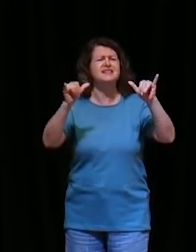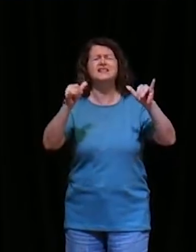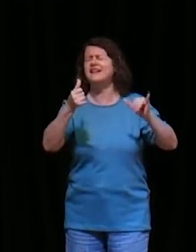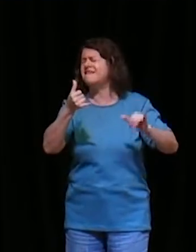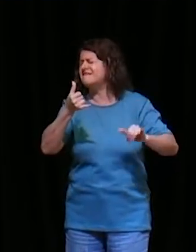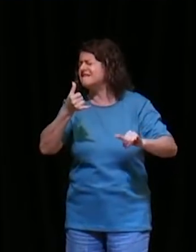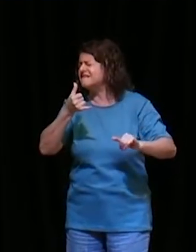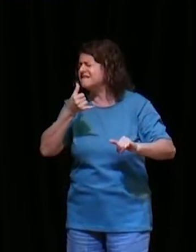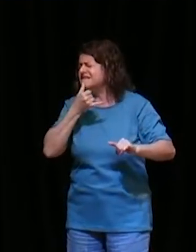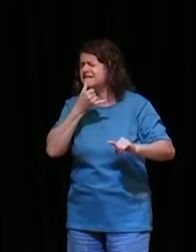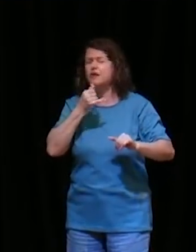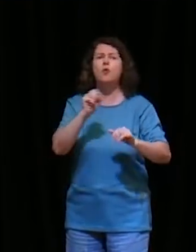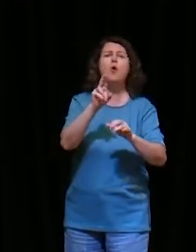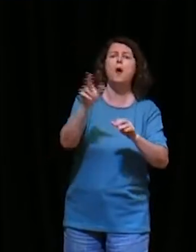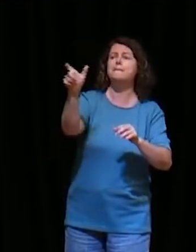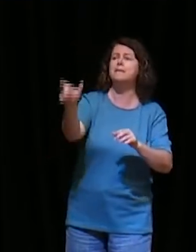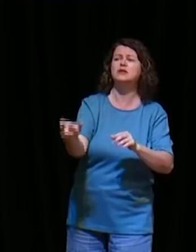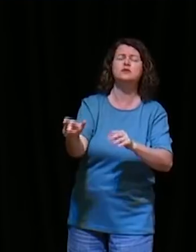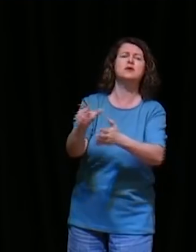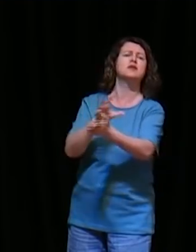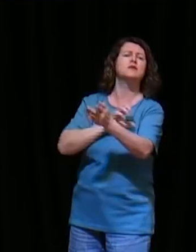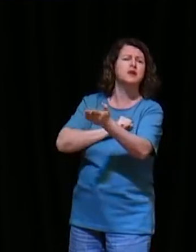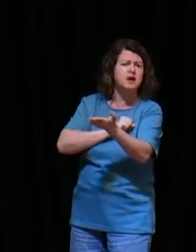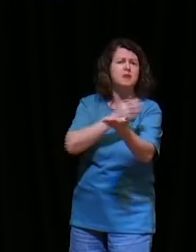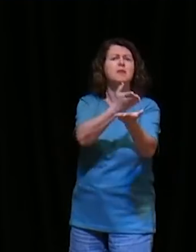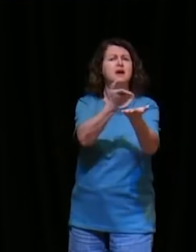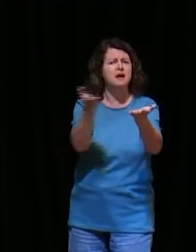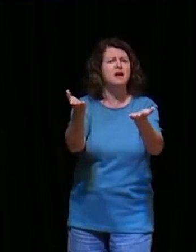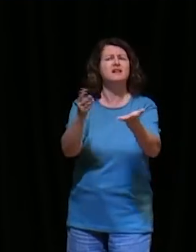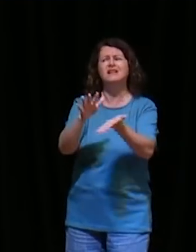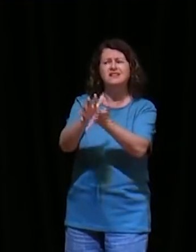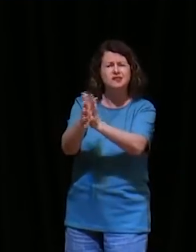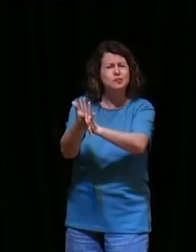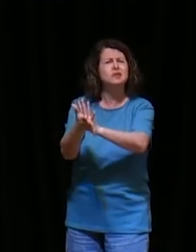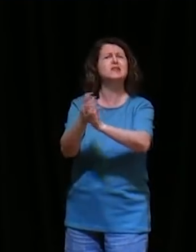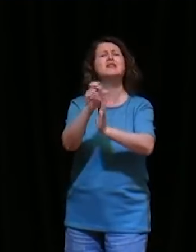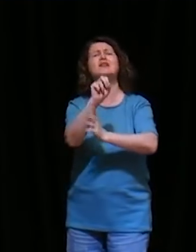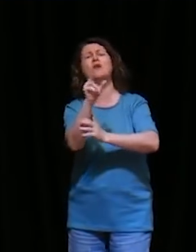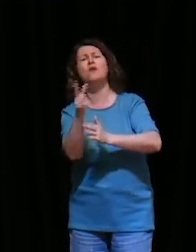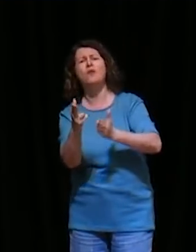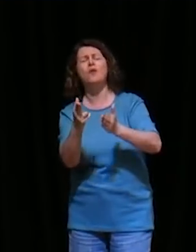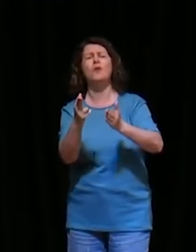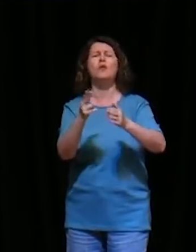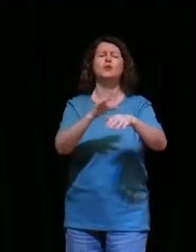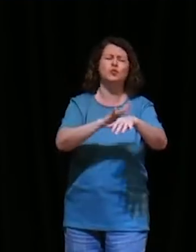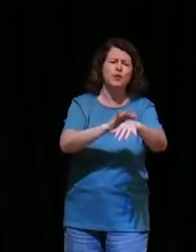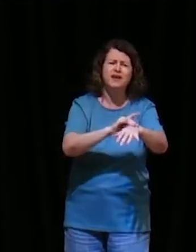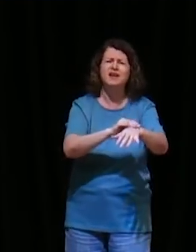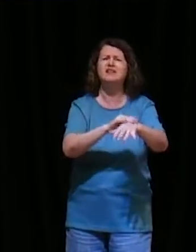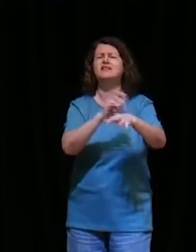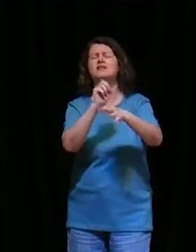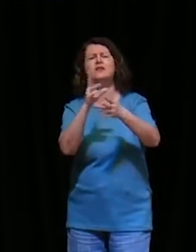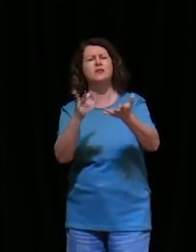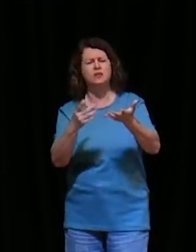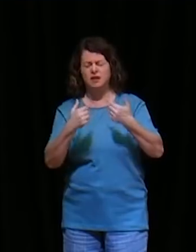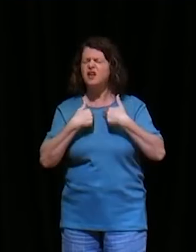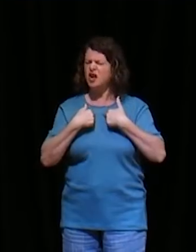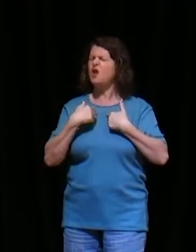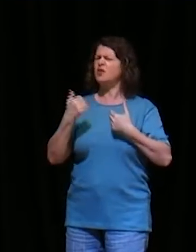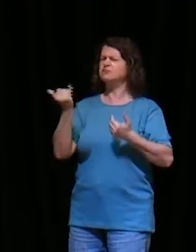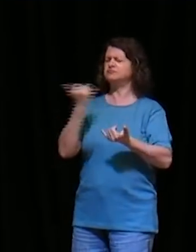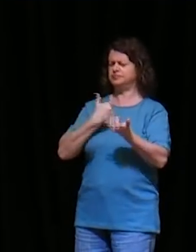dramáticos de sofrimento, de destruição, eu recebo quase que diariamente, na verdade diariamente